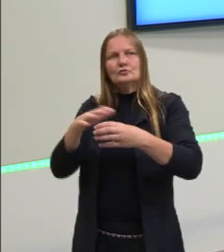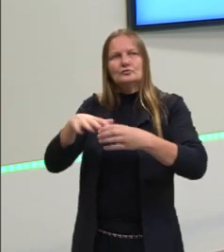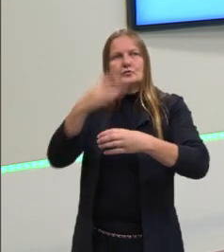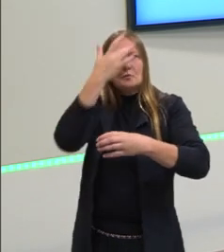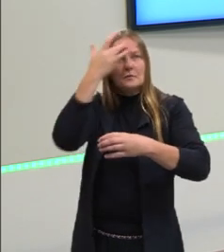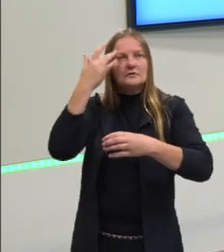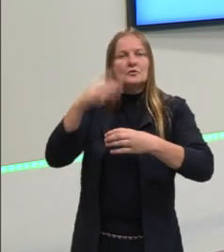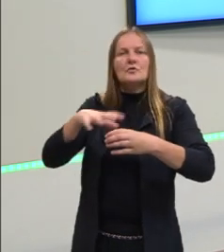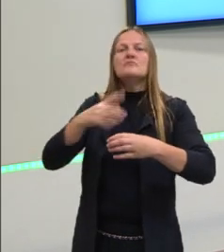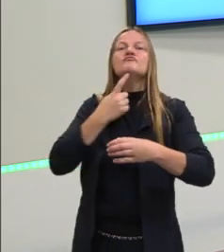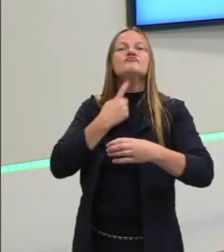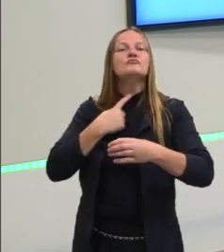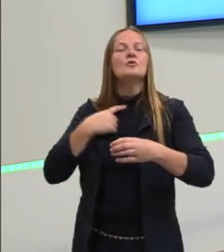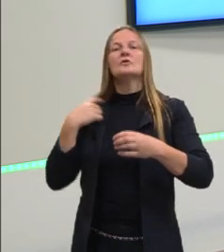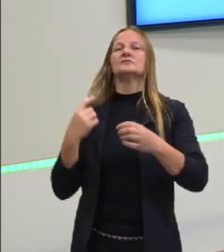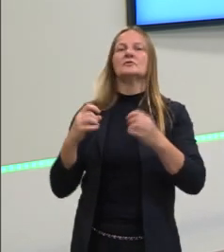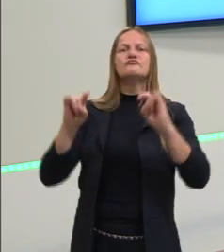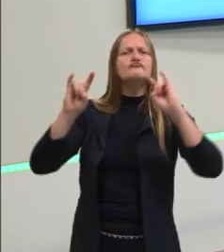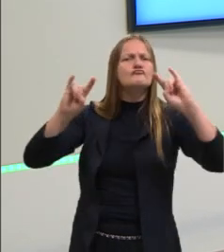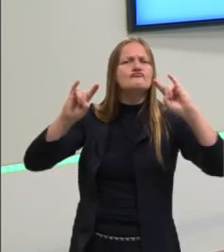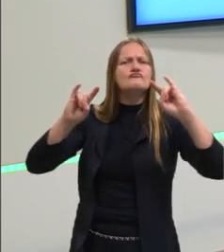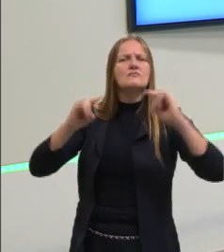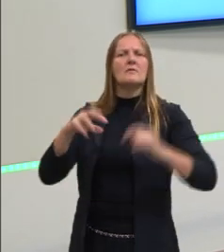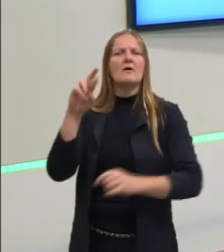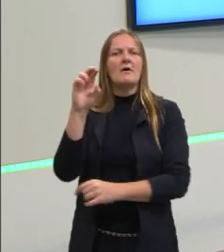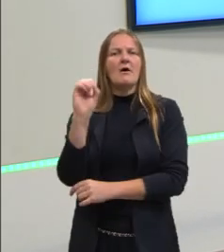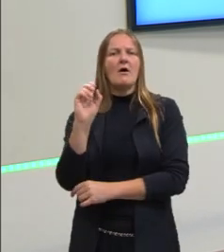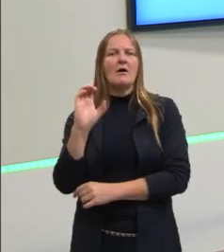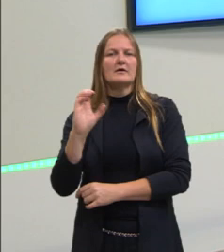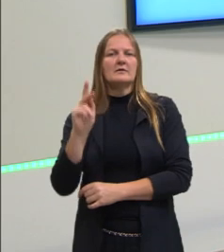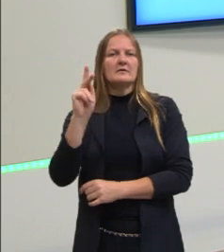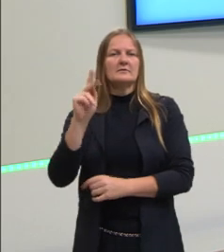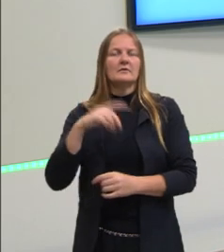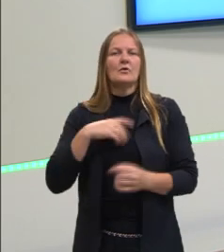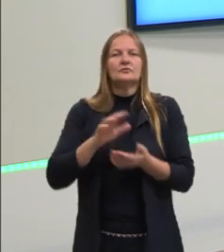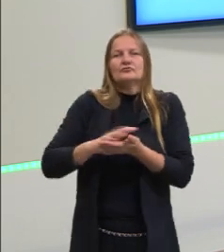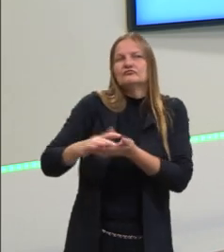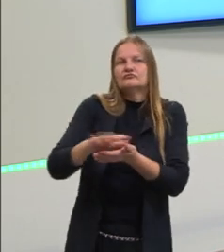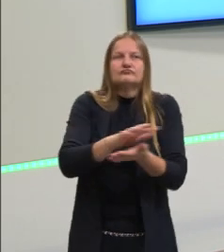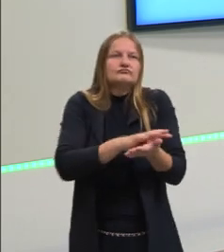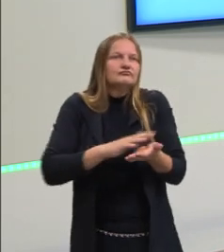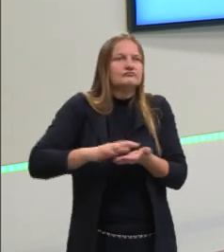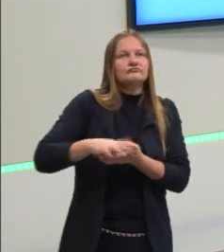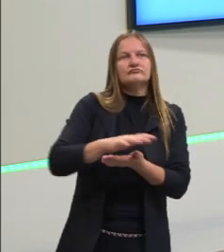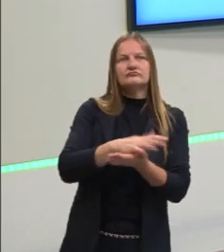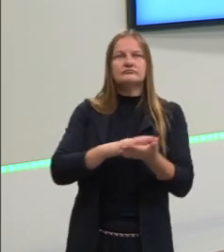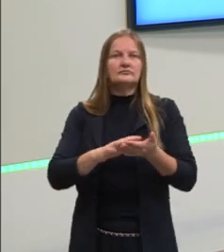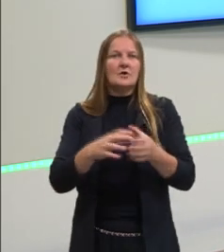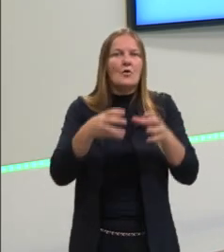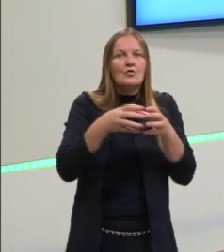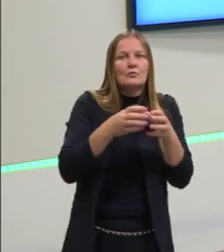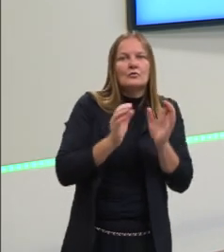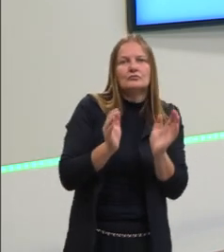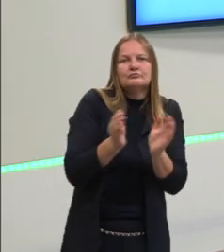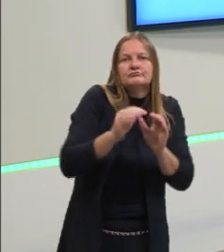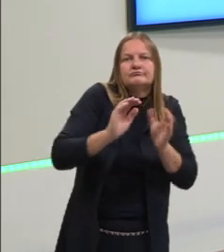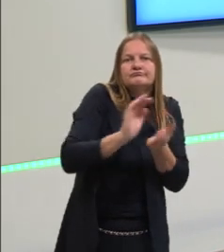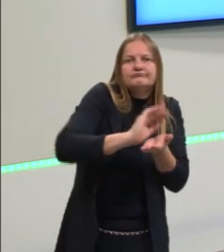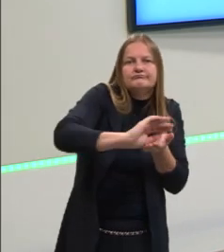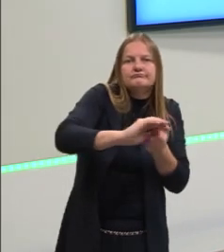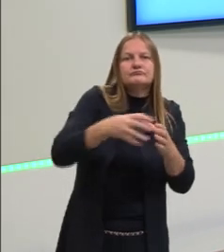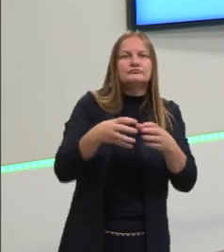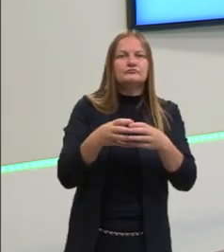exemplo, gosta de rock, outro grupo de pessoas gosta de pagode. Então, assim, a gente pode estabelecer essa